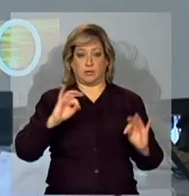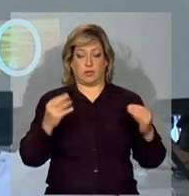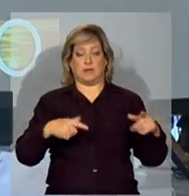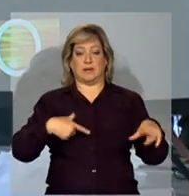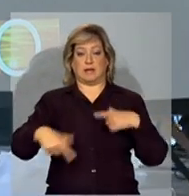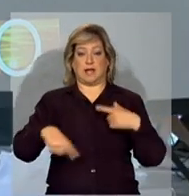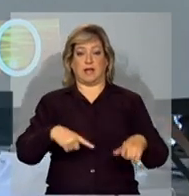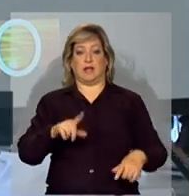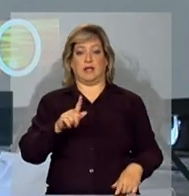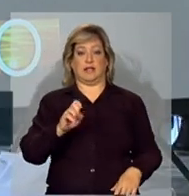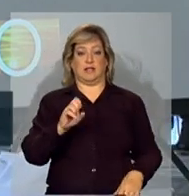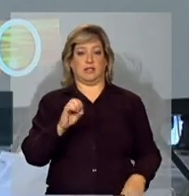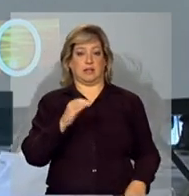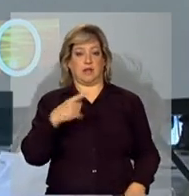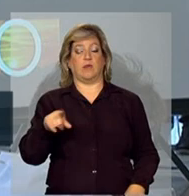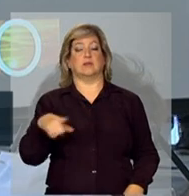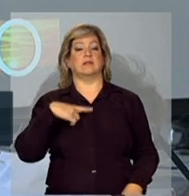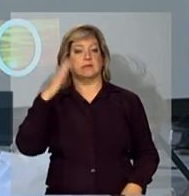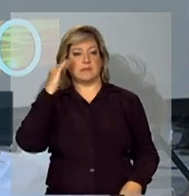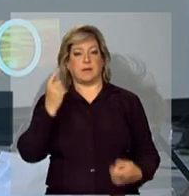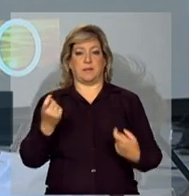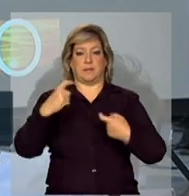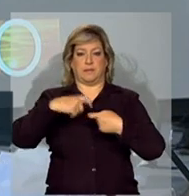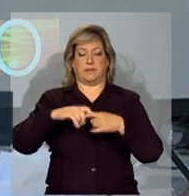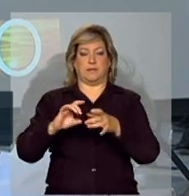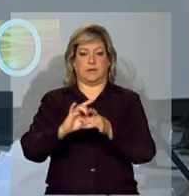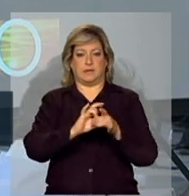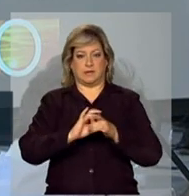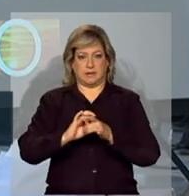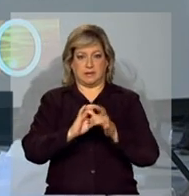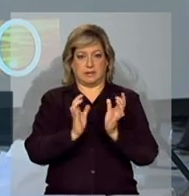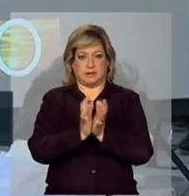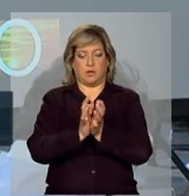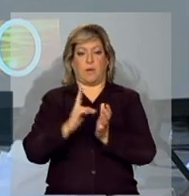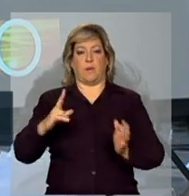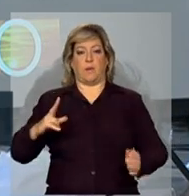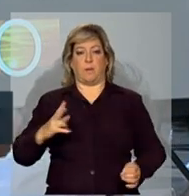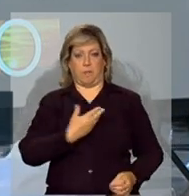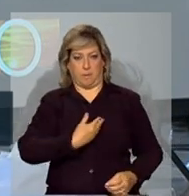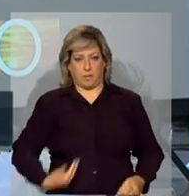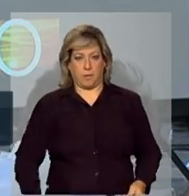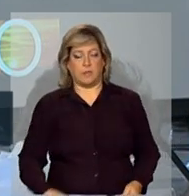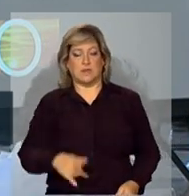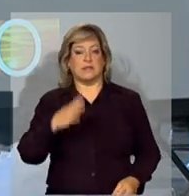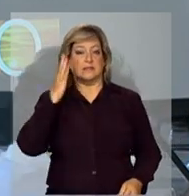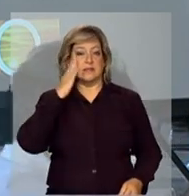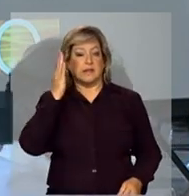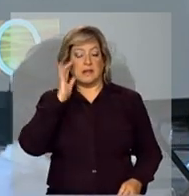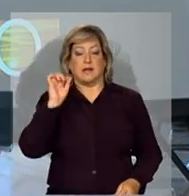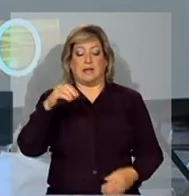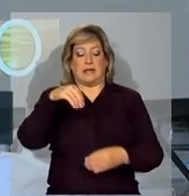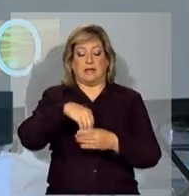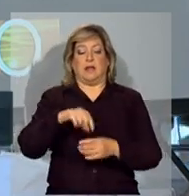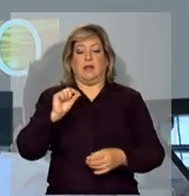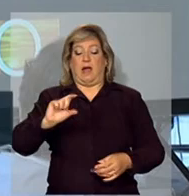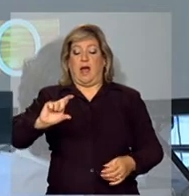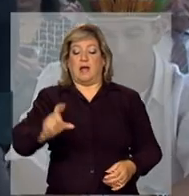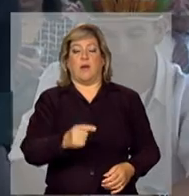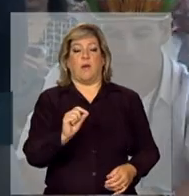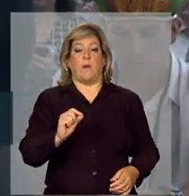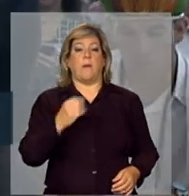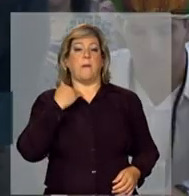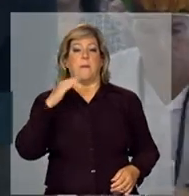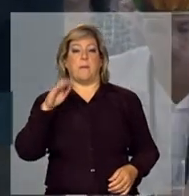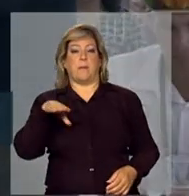trabalham em parceria com o setor público, sabem que são ações que a gente não consegue repassar dentro do cartão bancário. Você não passa uma cisterna